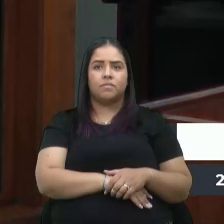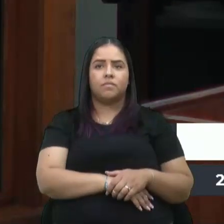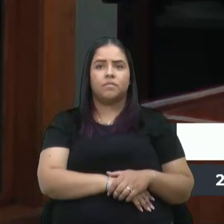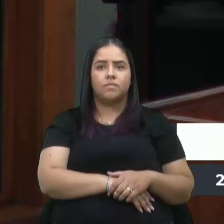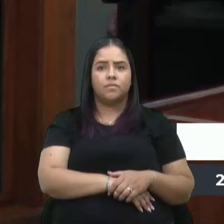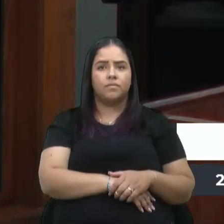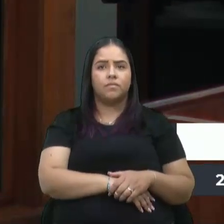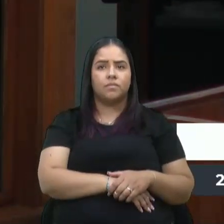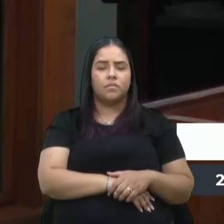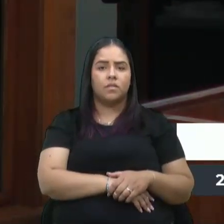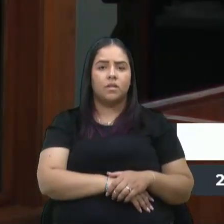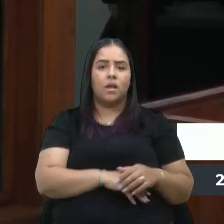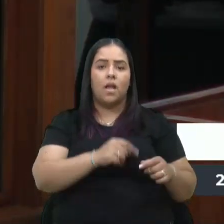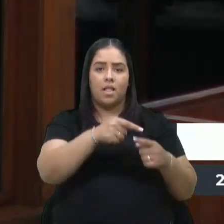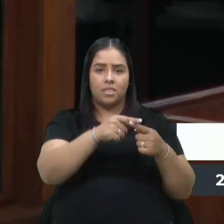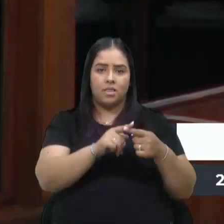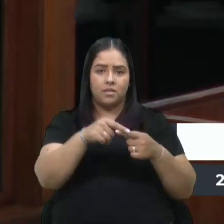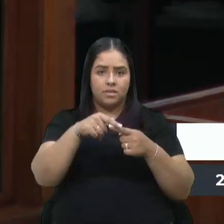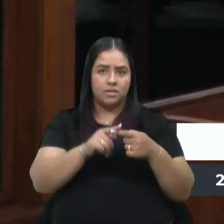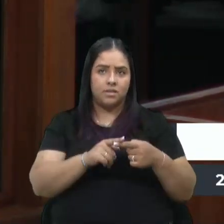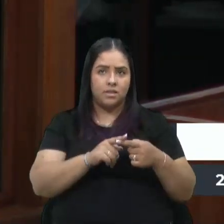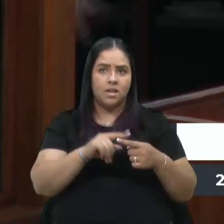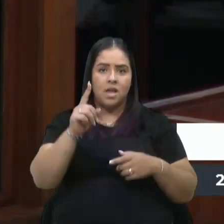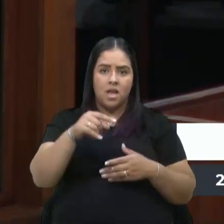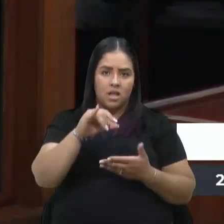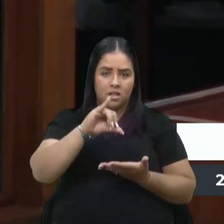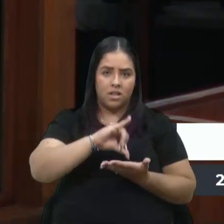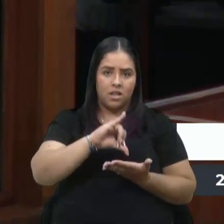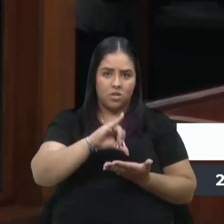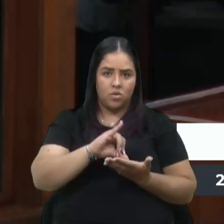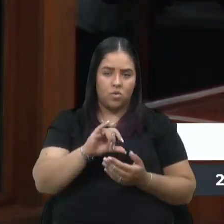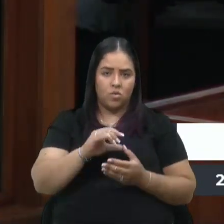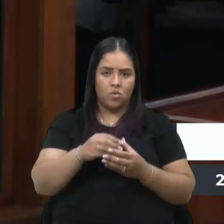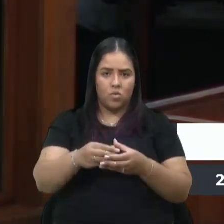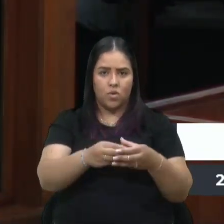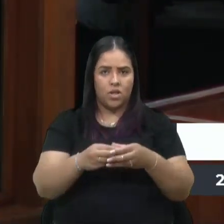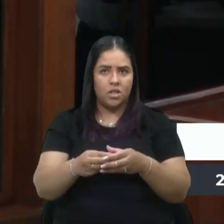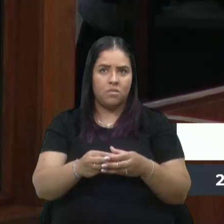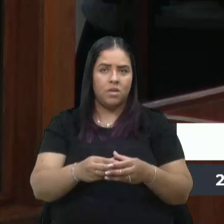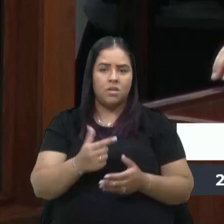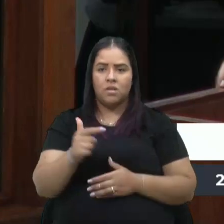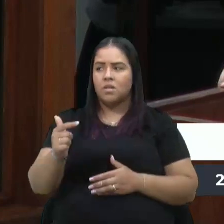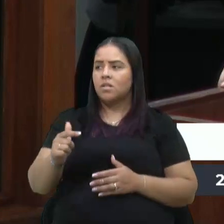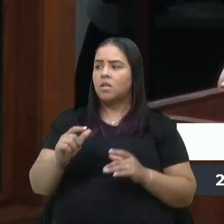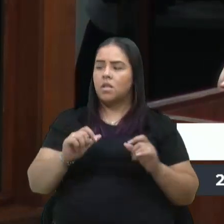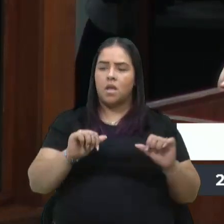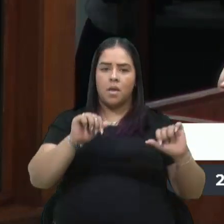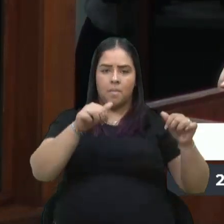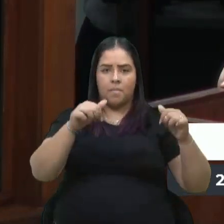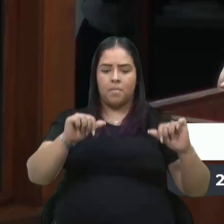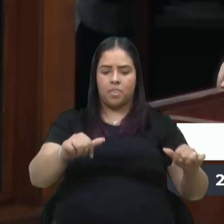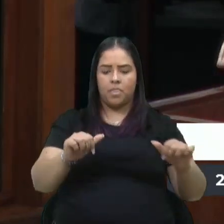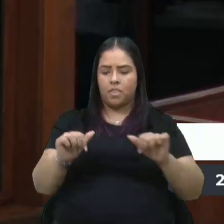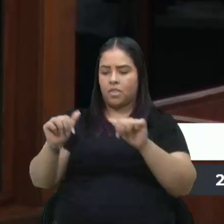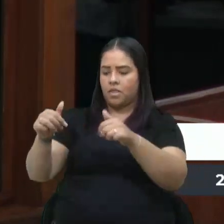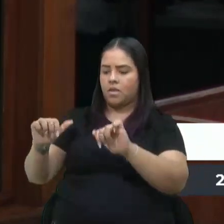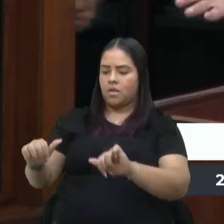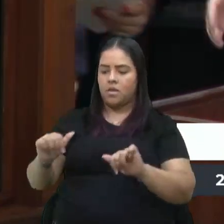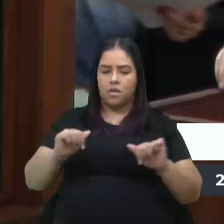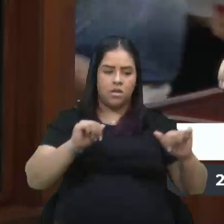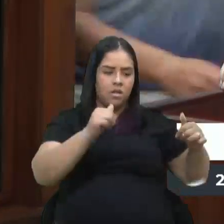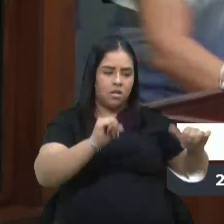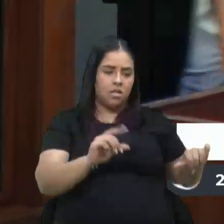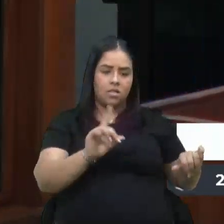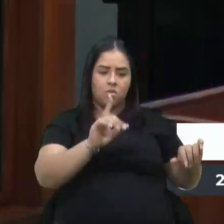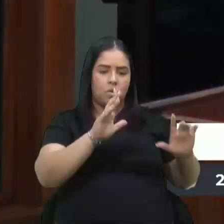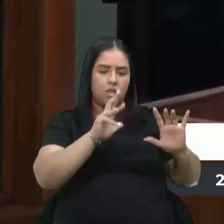A Praça Dante é ponto turístico. O mesmo que ainda esteja sem as placas dos monumentos e não esteja limpa como a